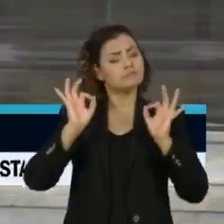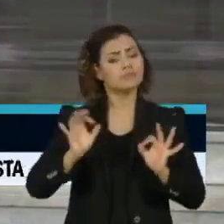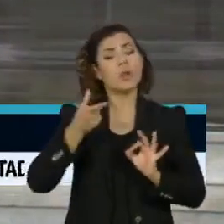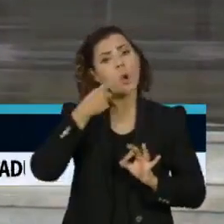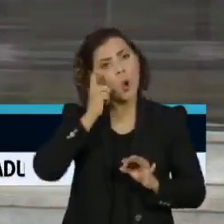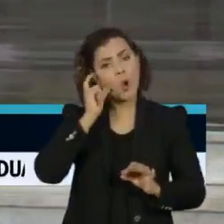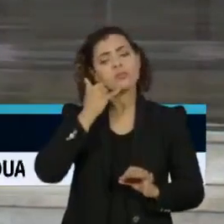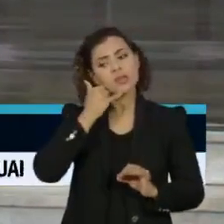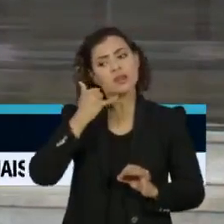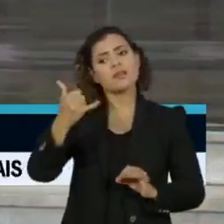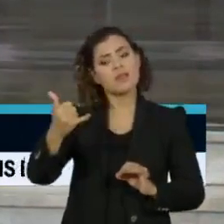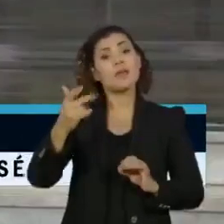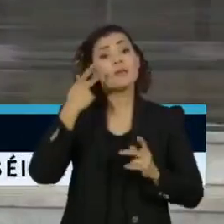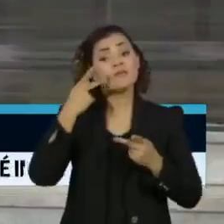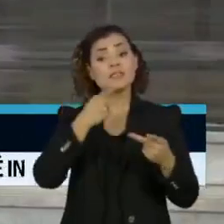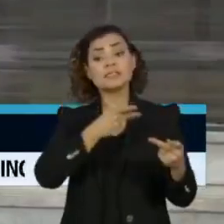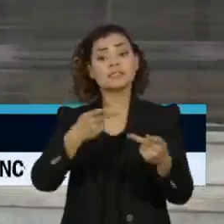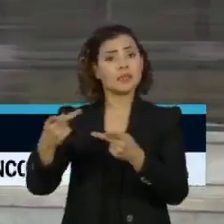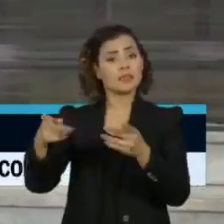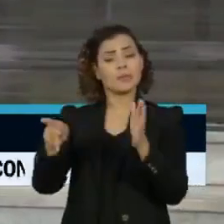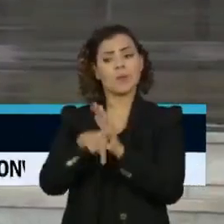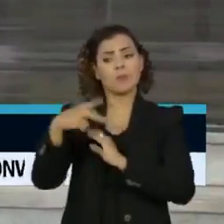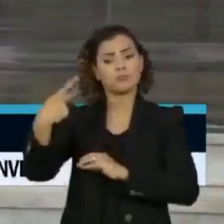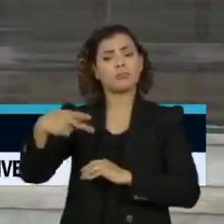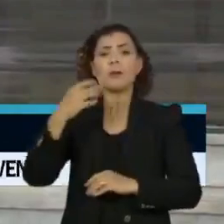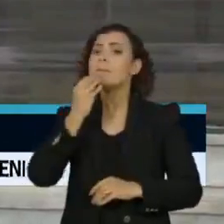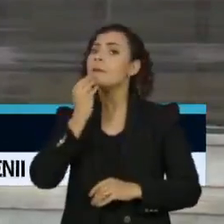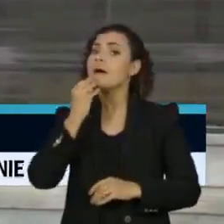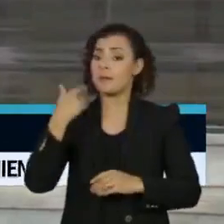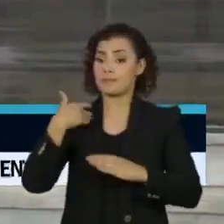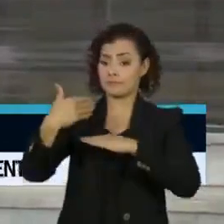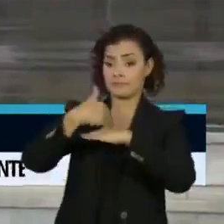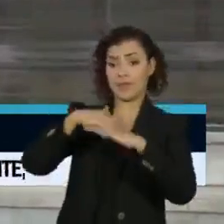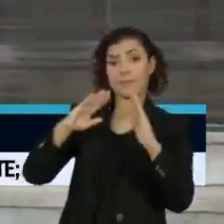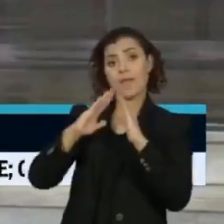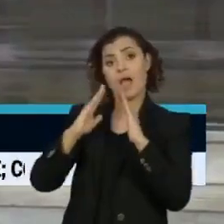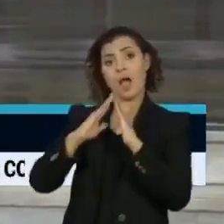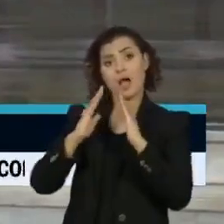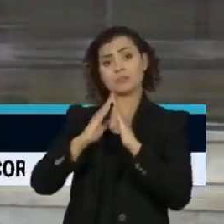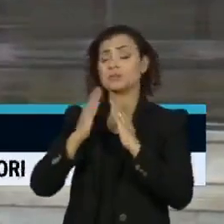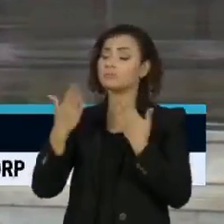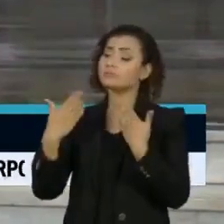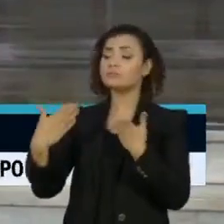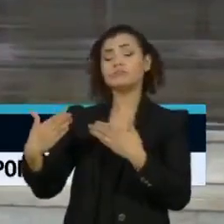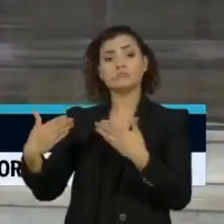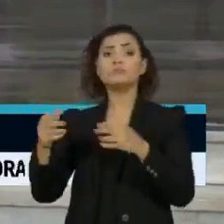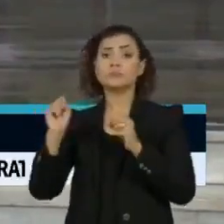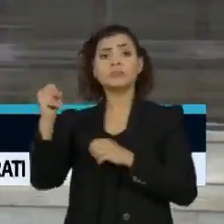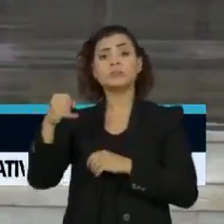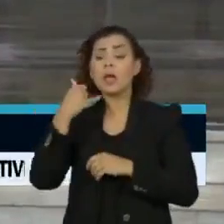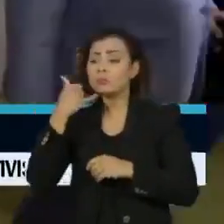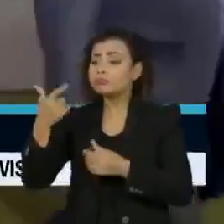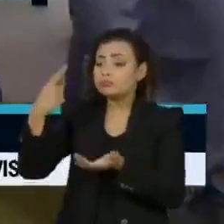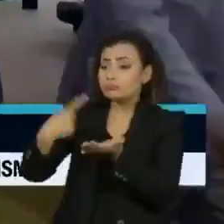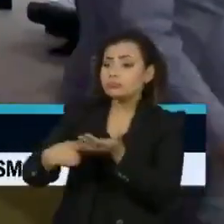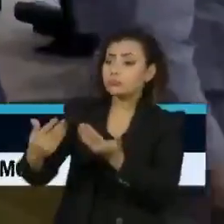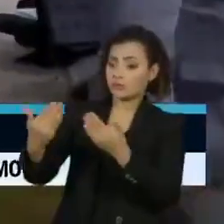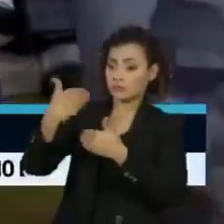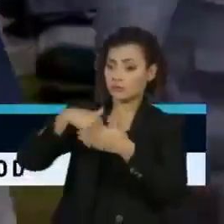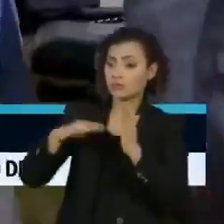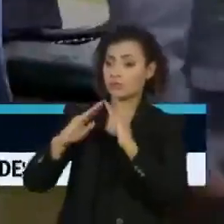ontem, recebendo a visita do deputado Rodrigo Maia, minha residência, eu o convidei para integrar o PSDB.